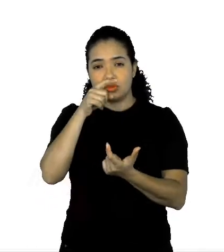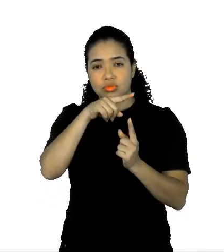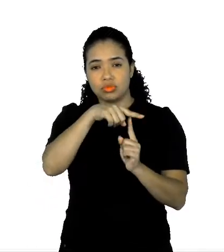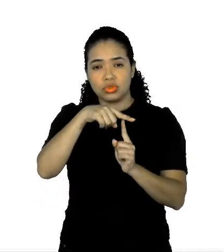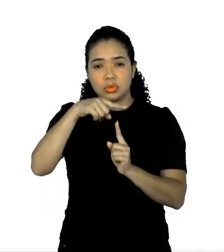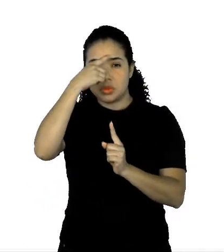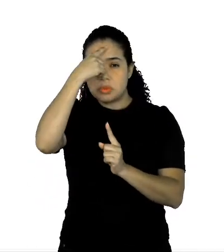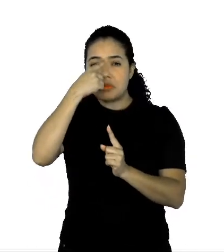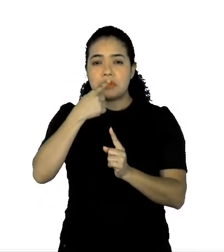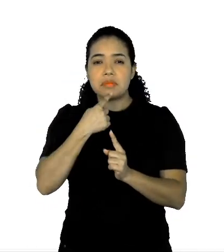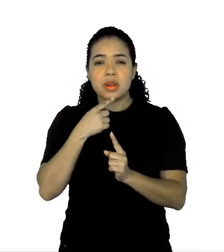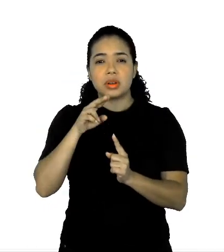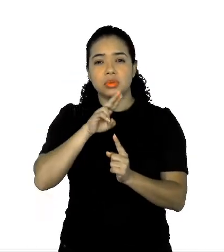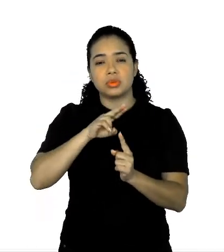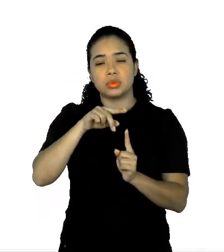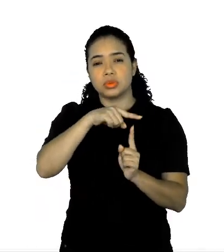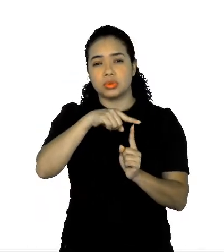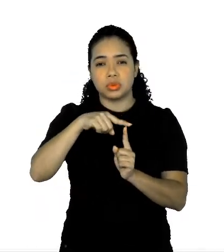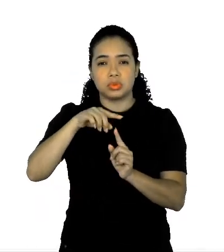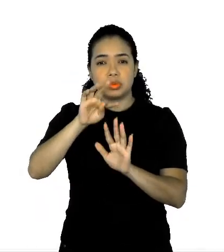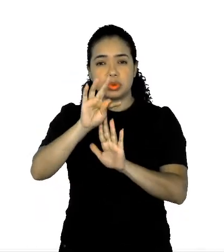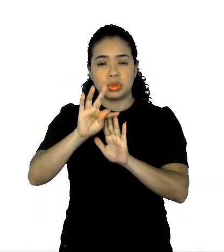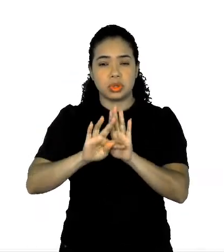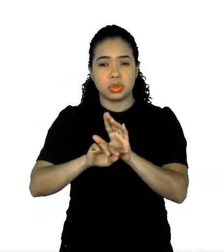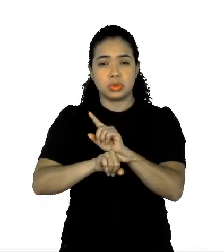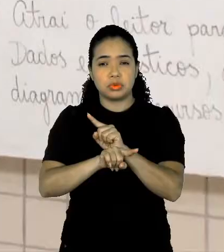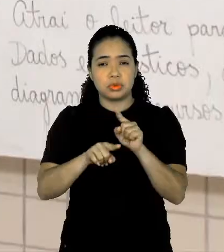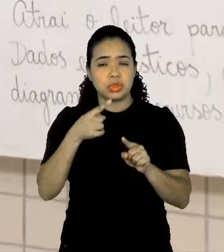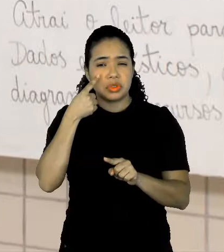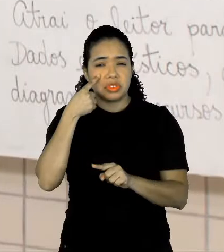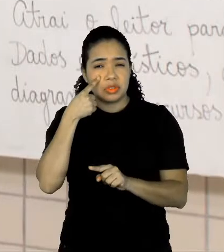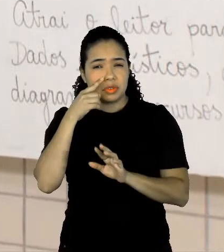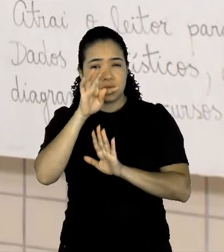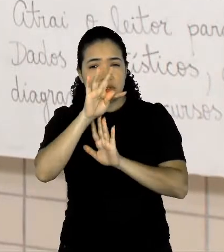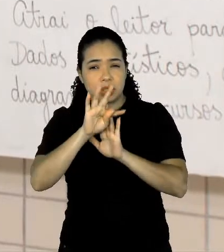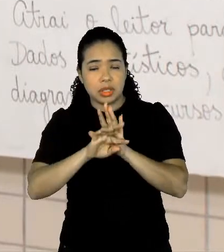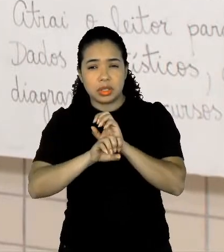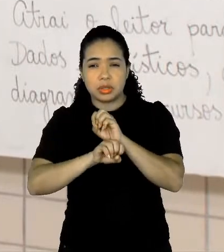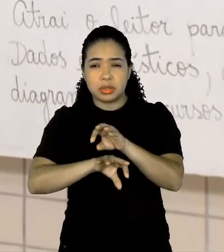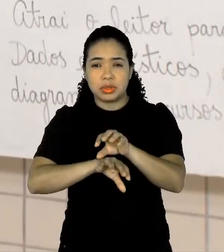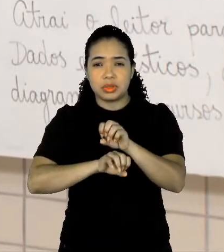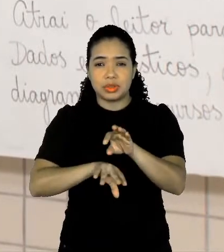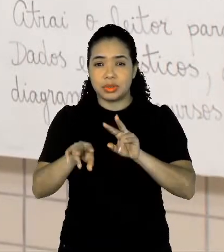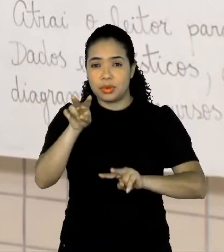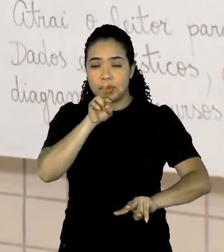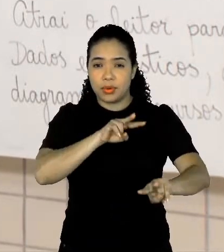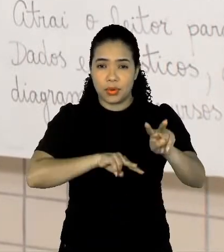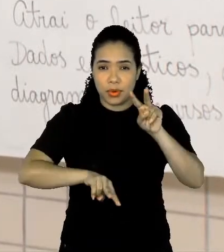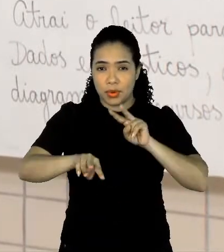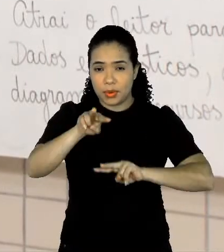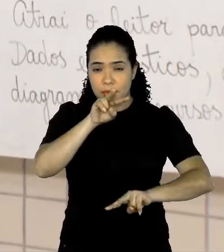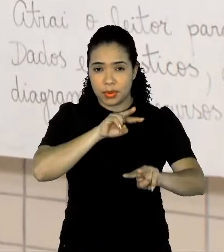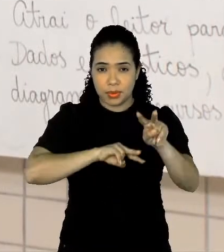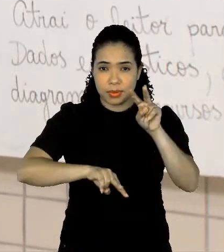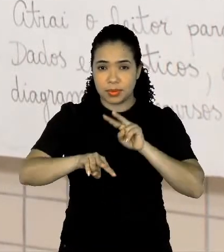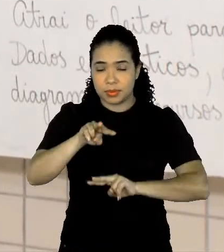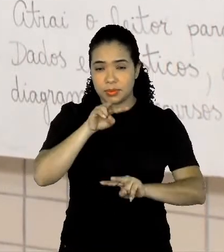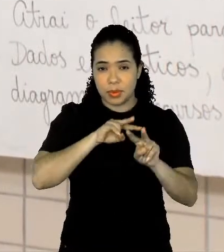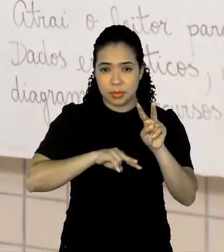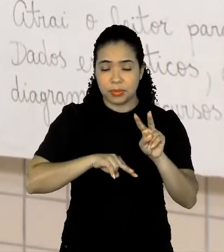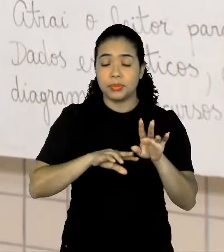vai se utilizar nesse tipo de texto, você vai ver que é um texto que trabalha com o visual, né. Então, a partir dessa